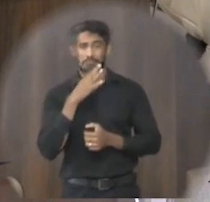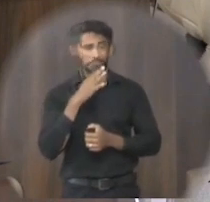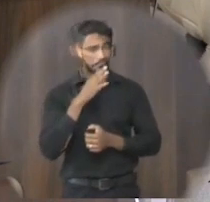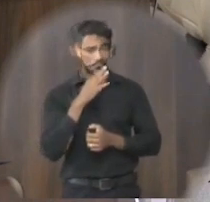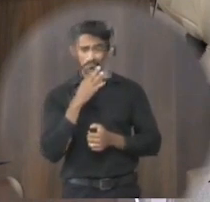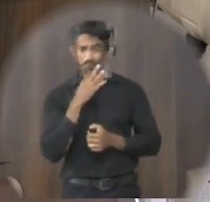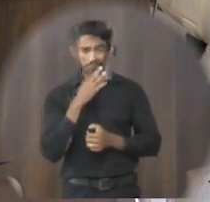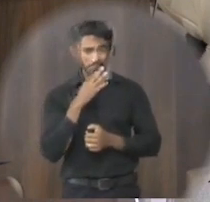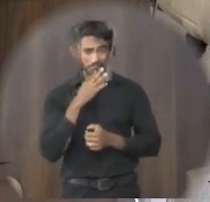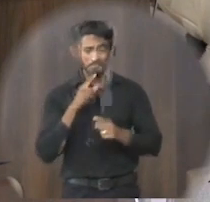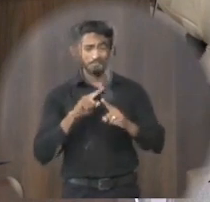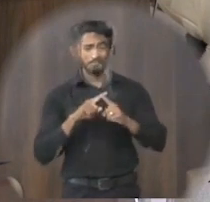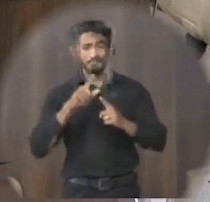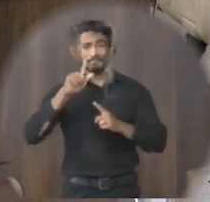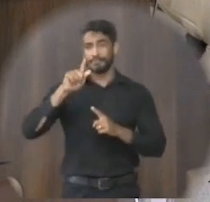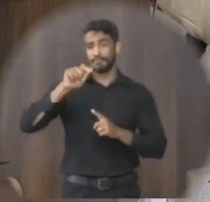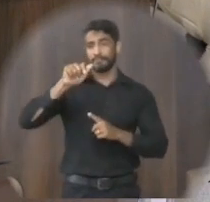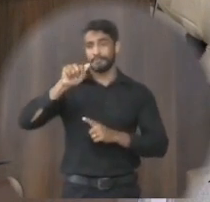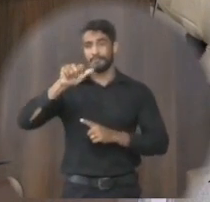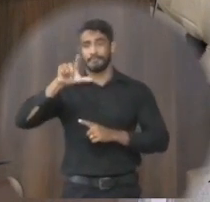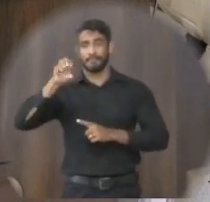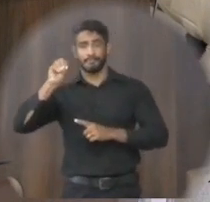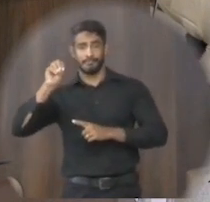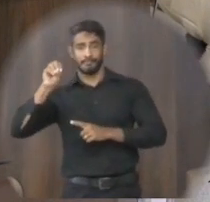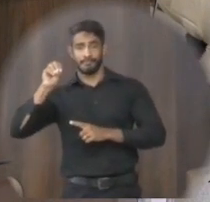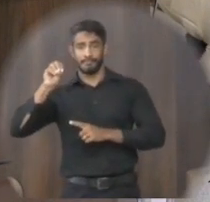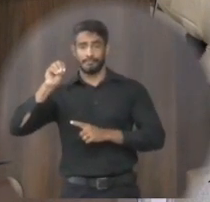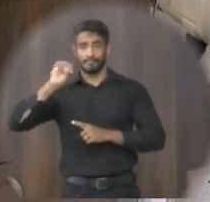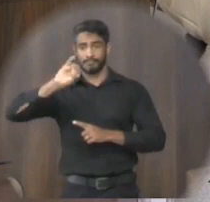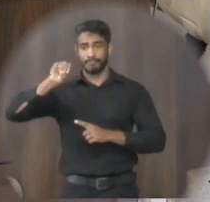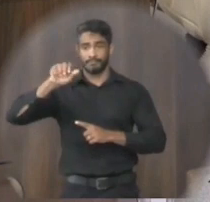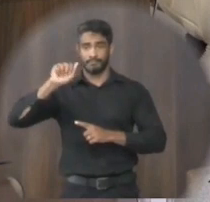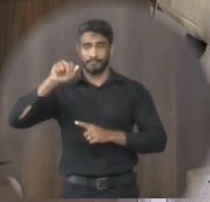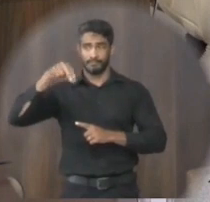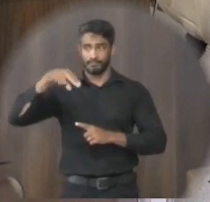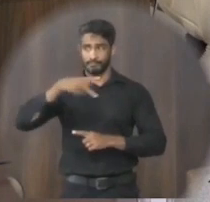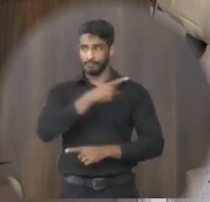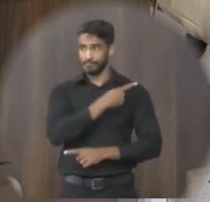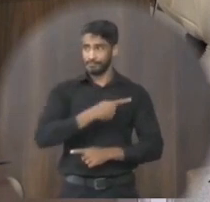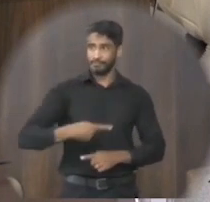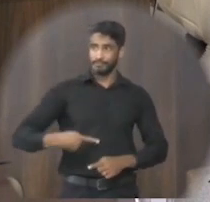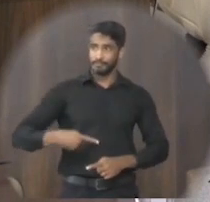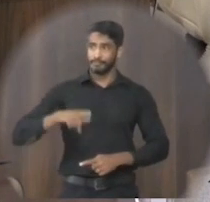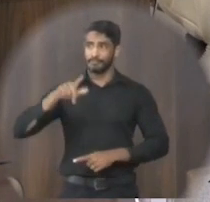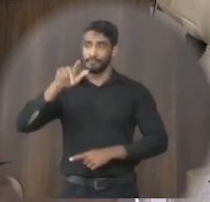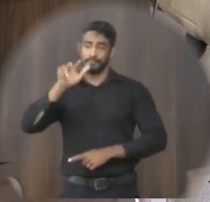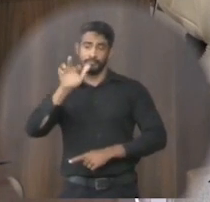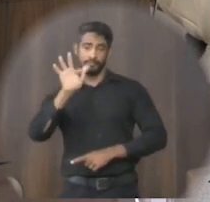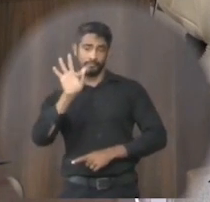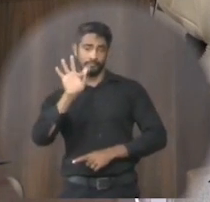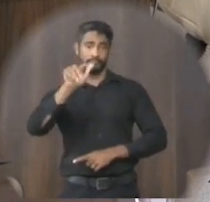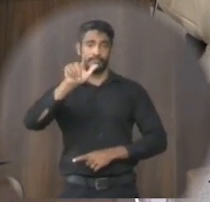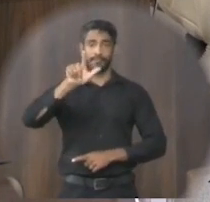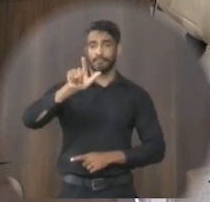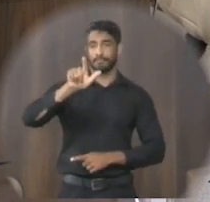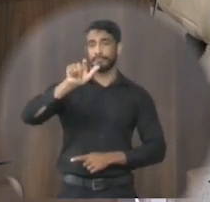mas a galojan na presidência da Flávia Feitosa ela promove a galojan kids